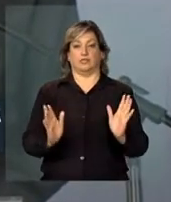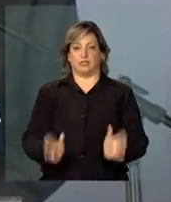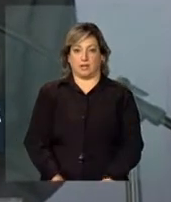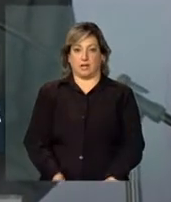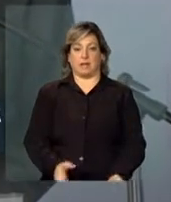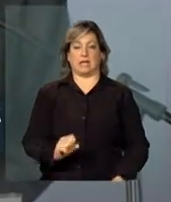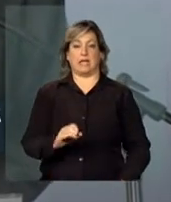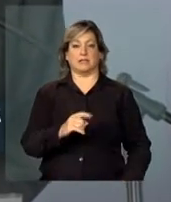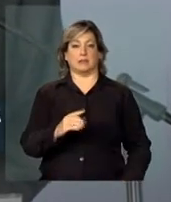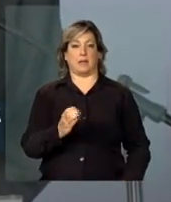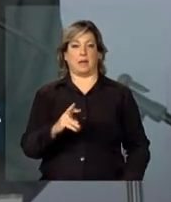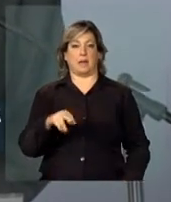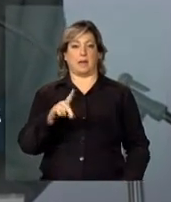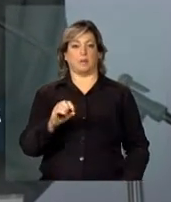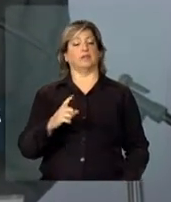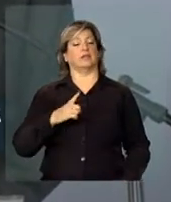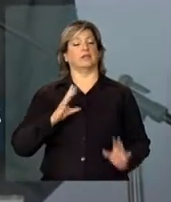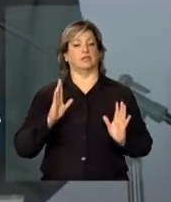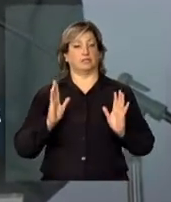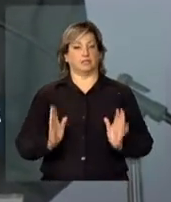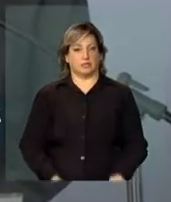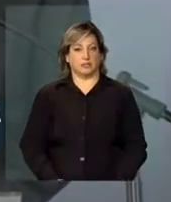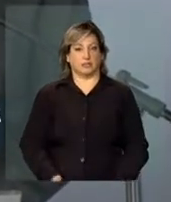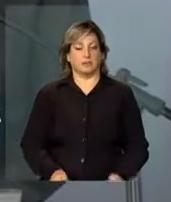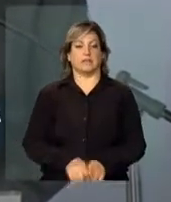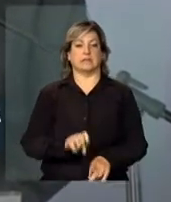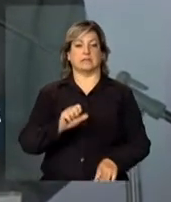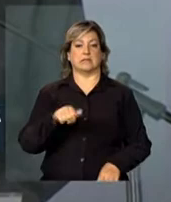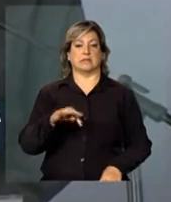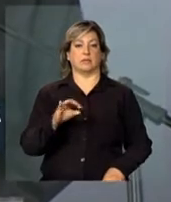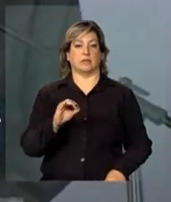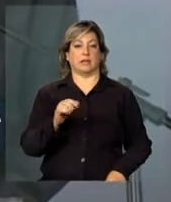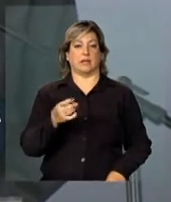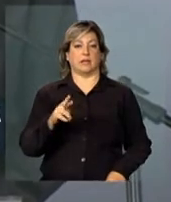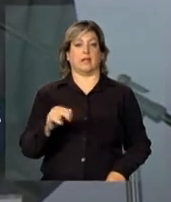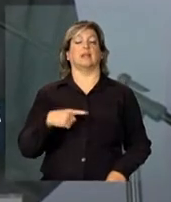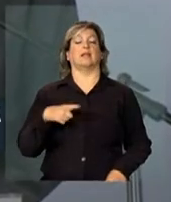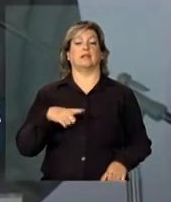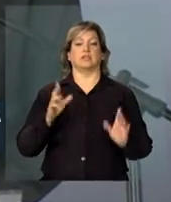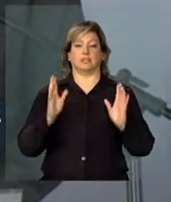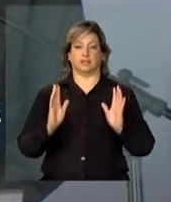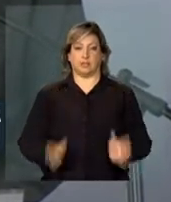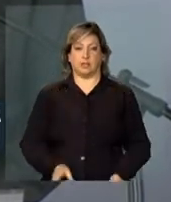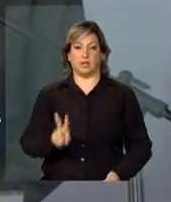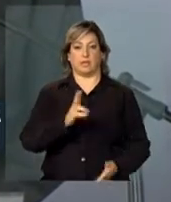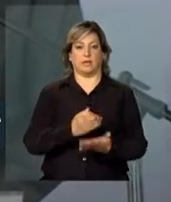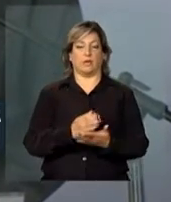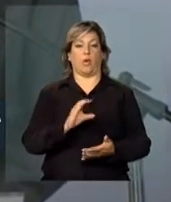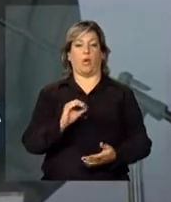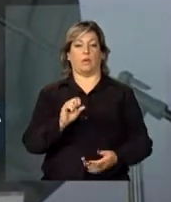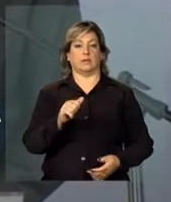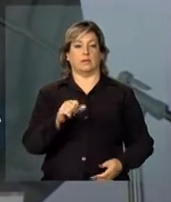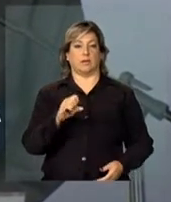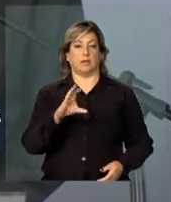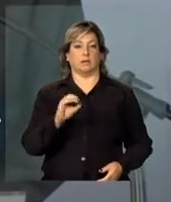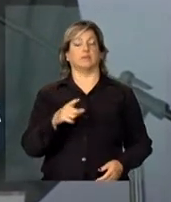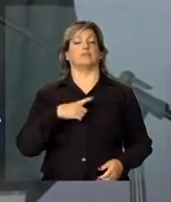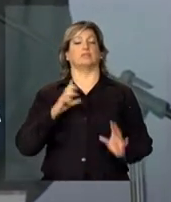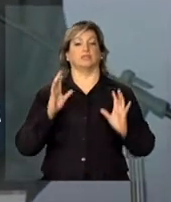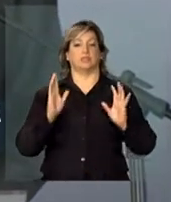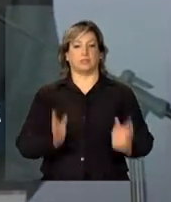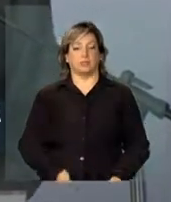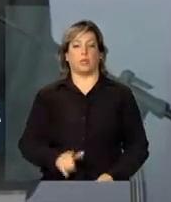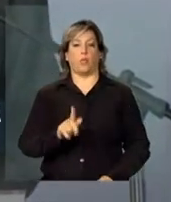São Bernardo tem a sua universidade, Santo André tem a sua universidade, Osasco tem a sua universidade,